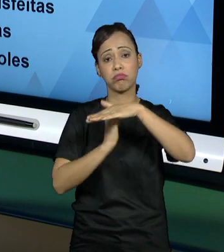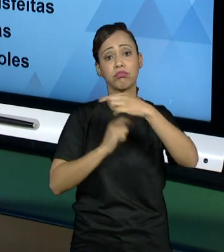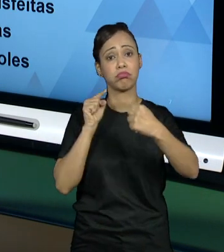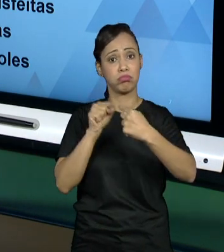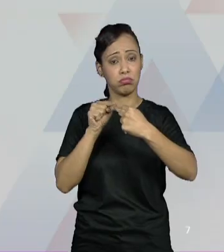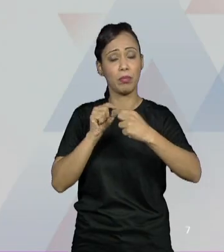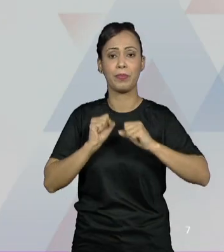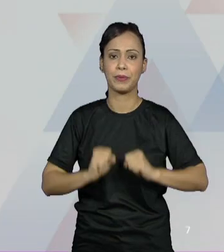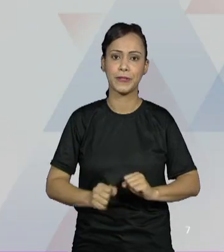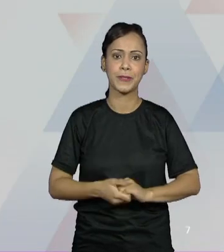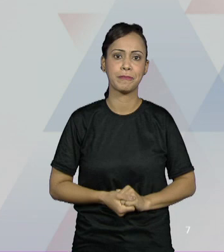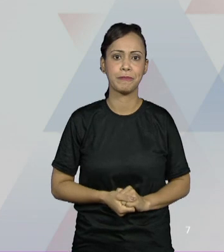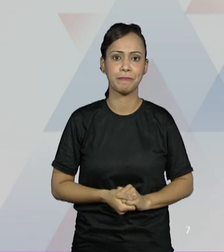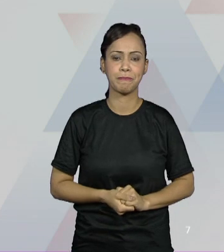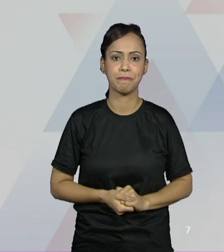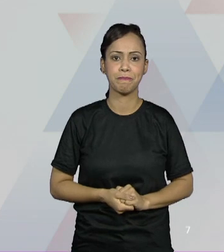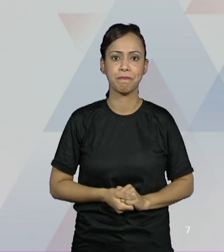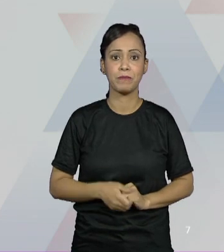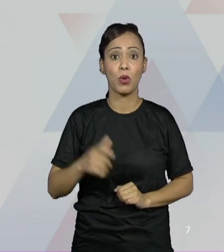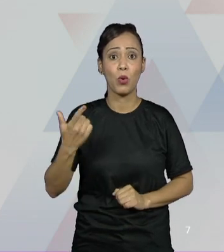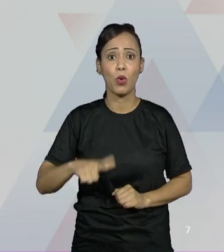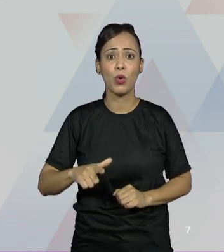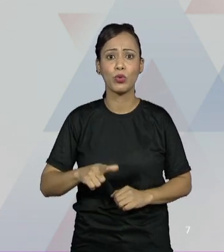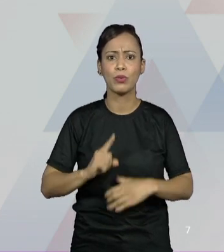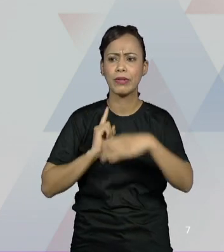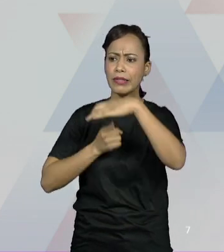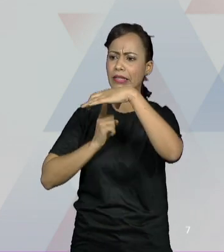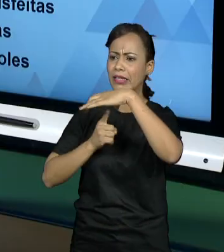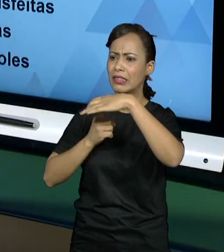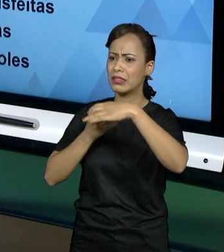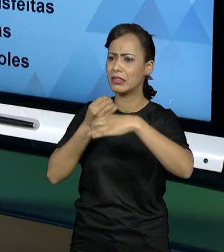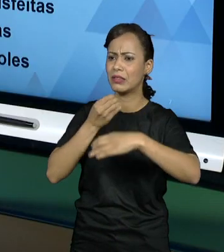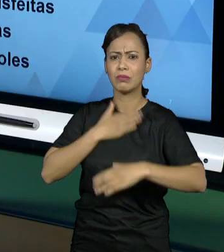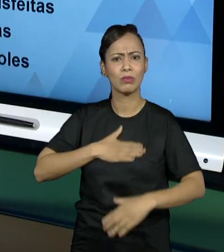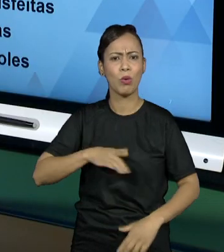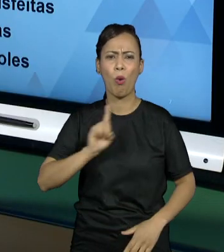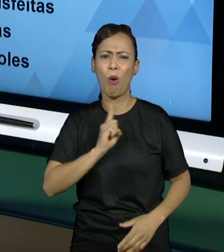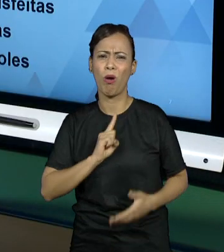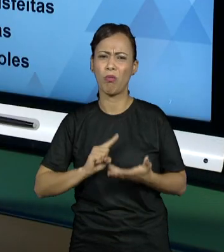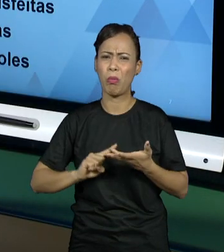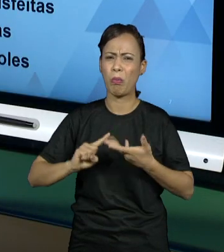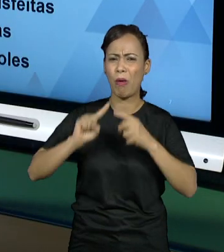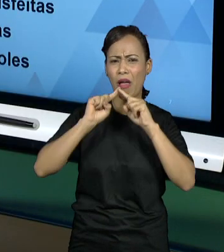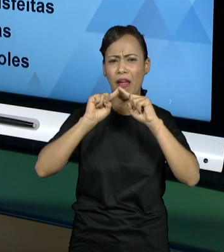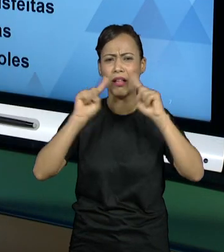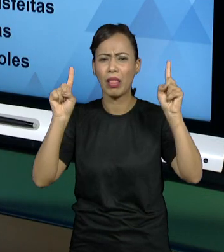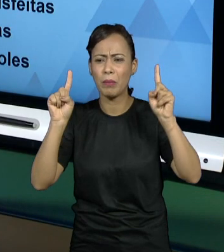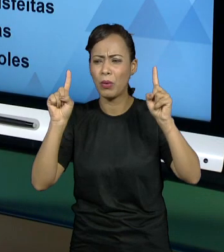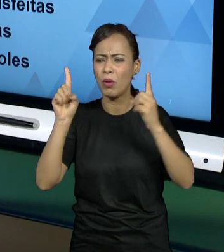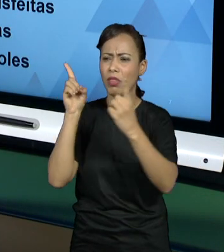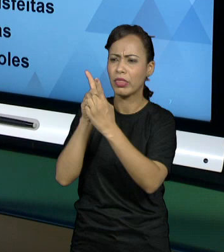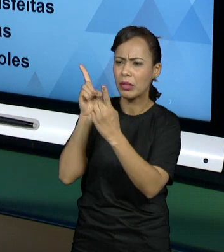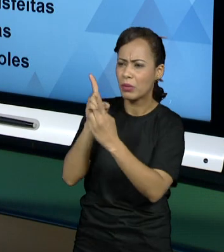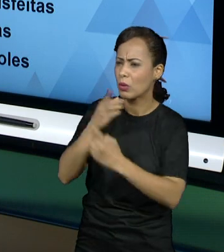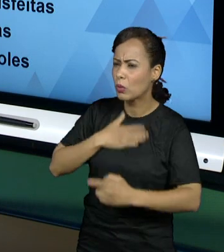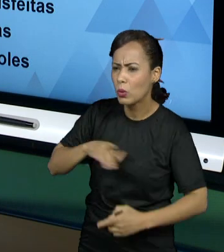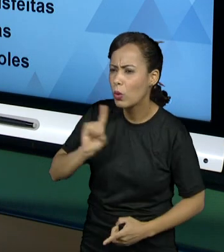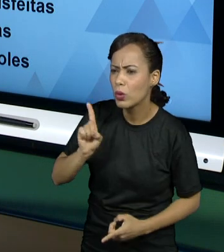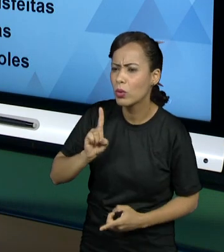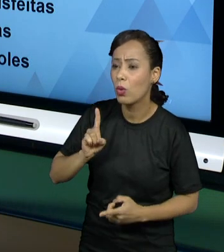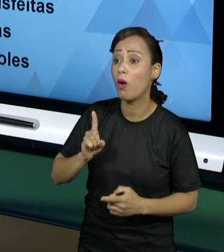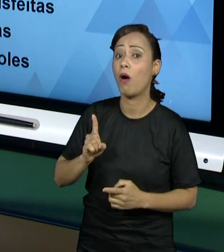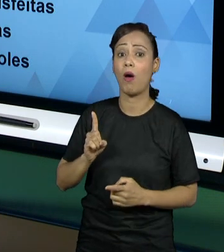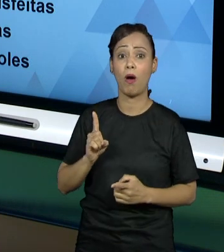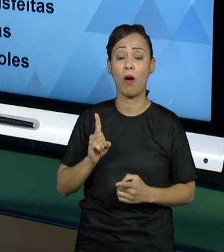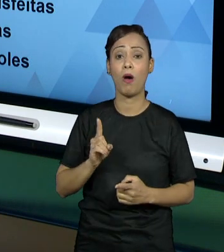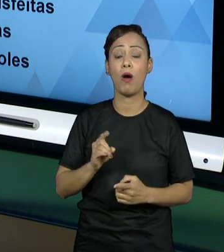Atender demandas insatisfeitas. Então, hoje, os seus clientes, as pessoas que frequentam a sua